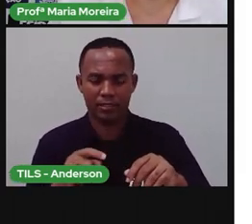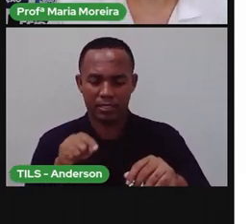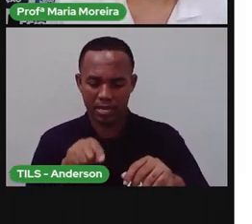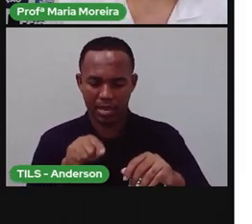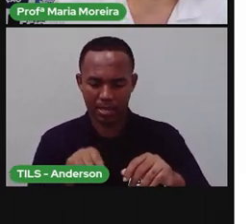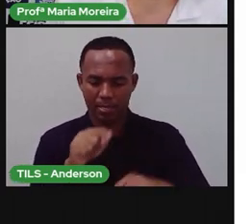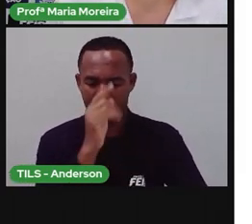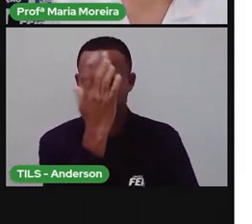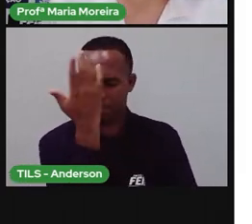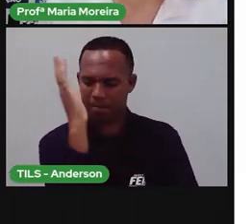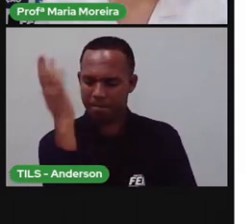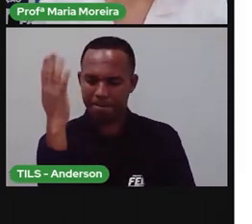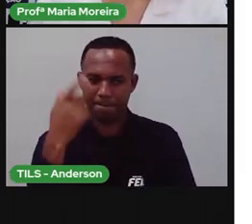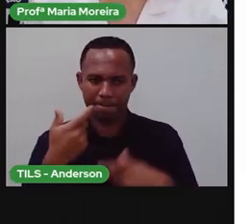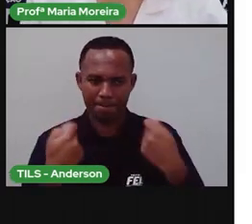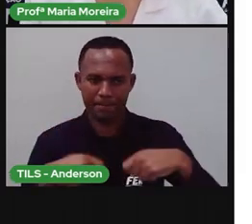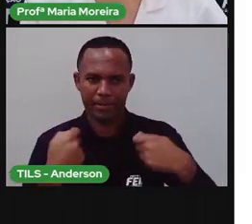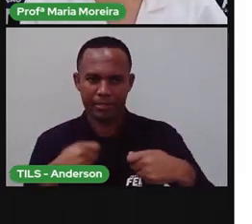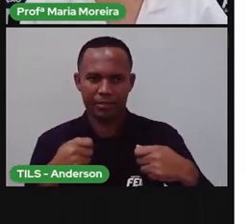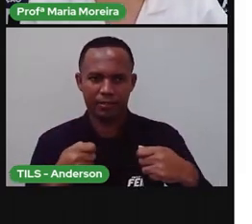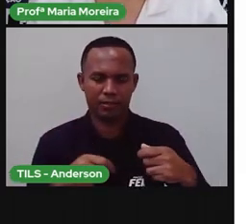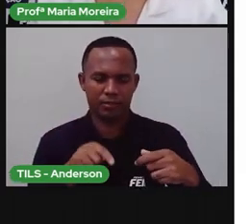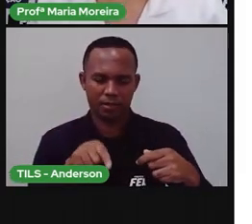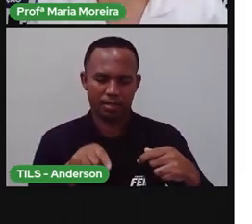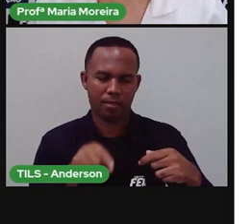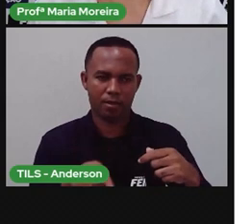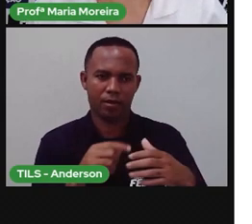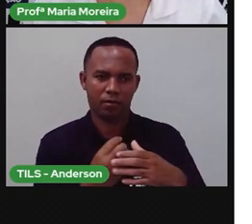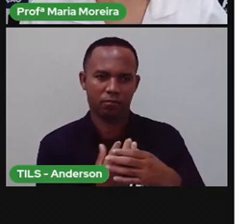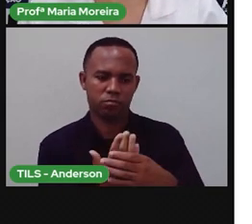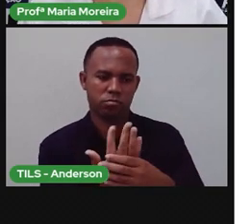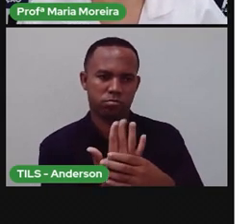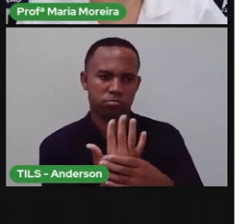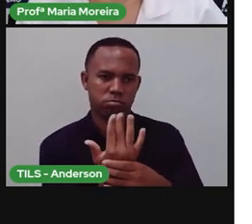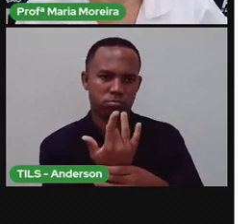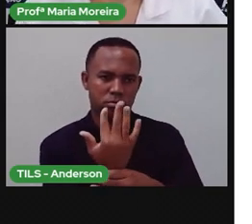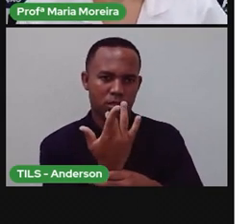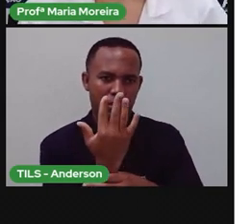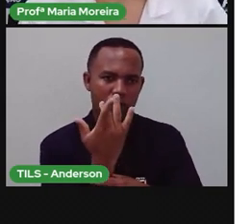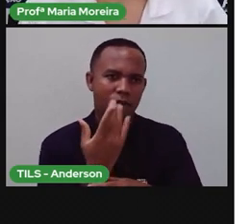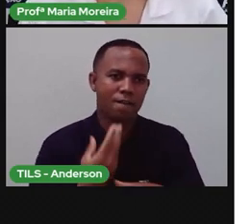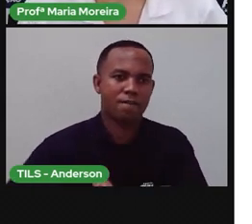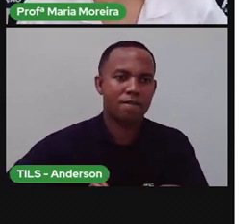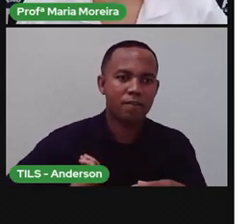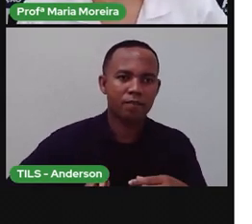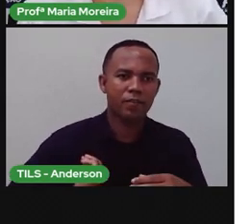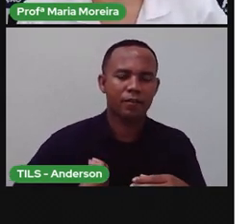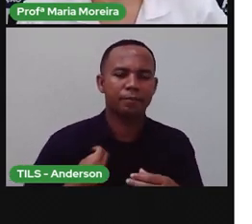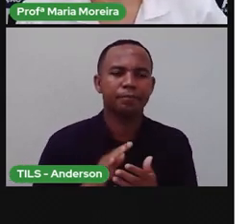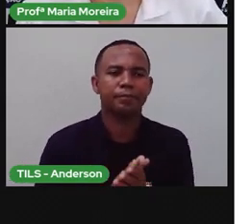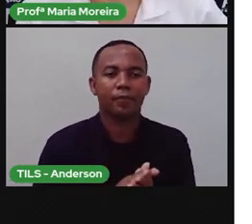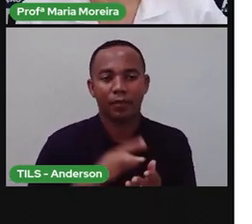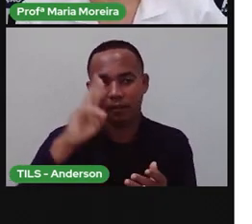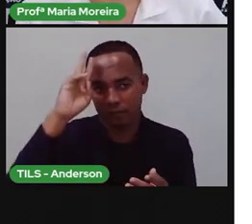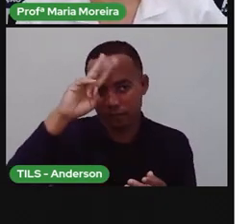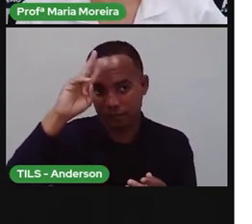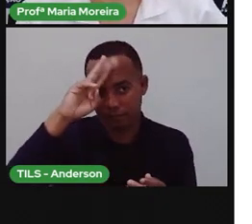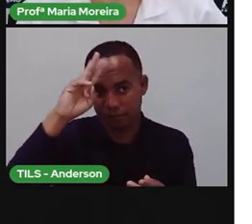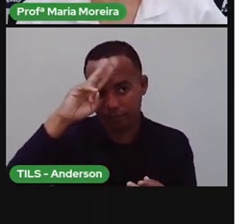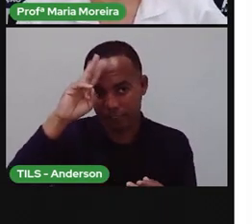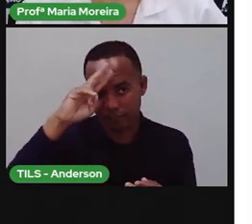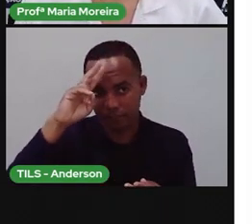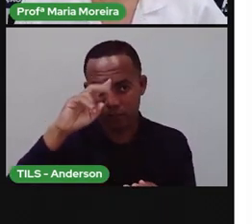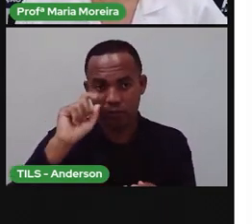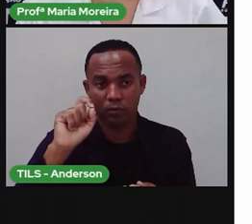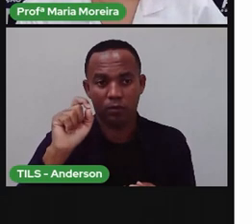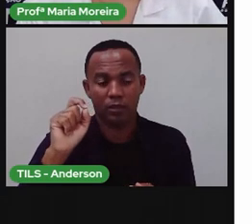vivo, depende o quê? Depende deles para viver. É só a gente lembrar lá da plantinha. prova várias vezes